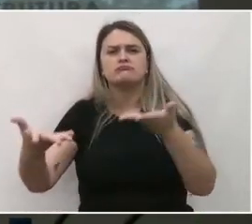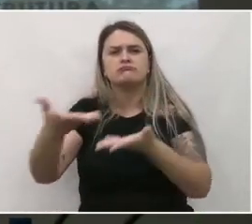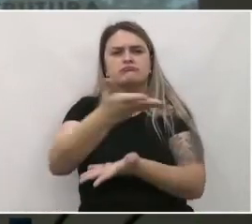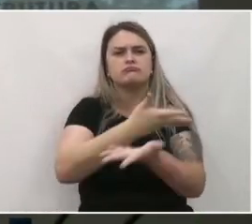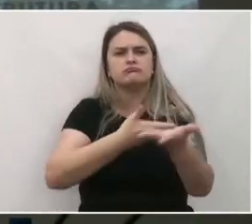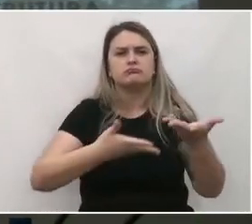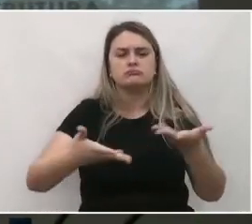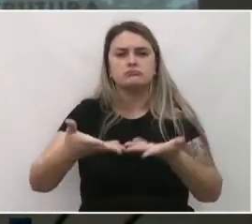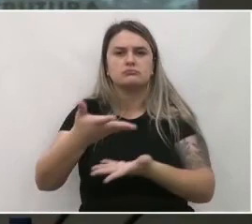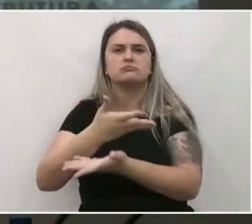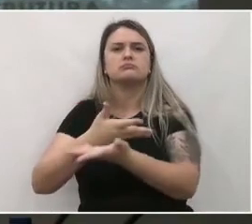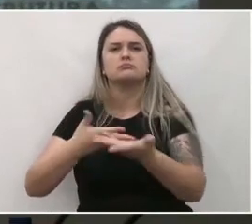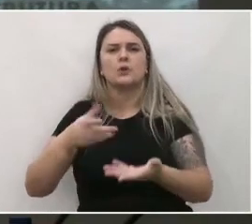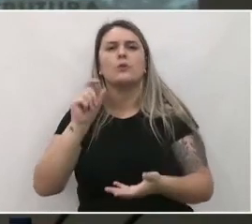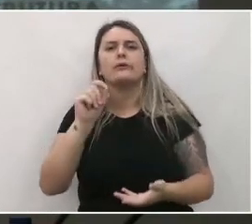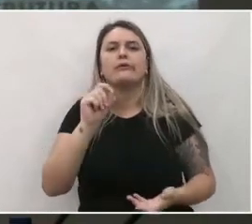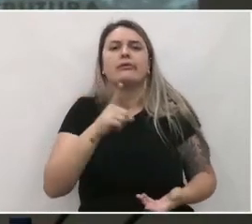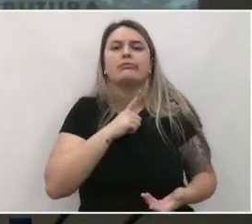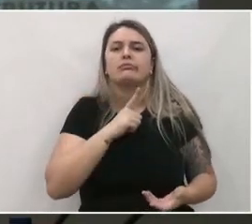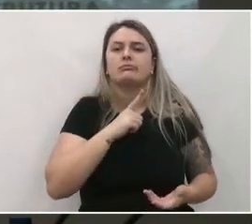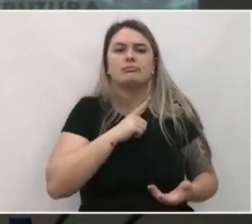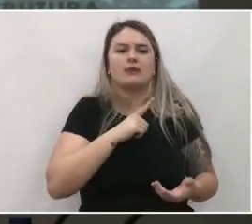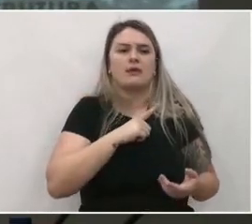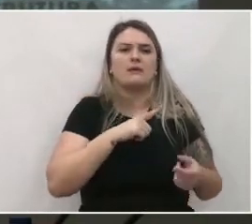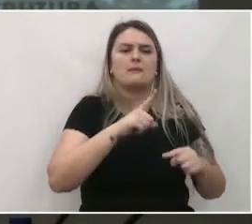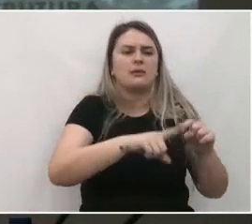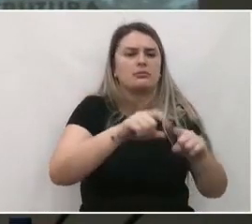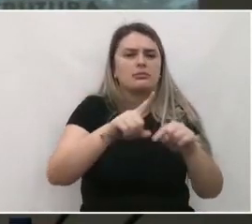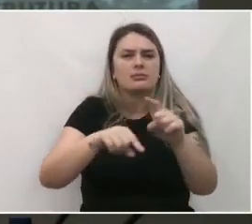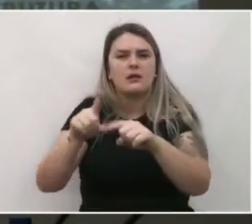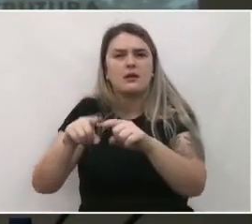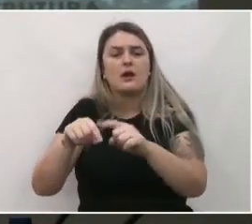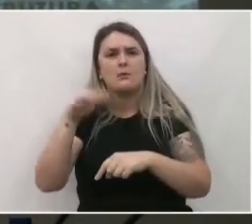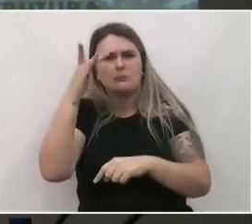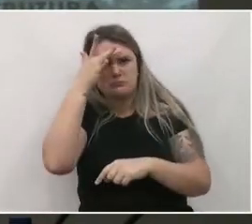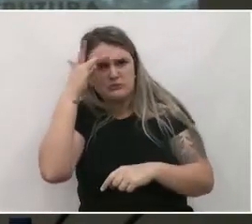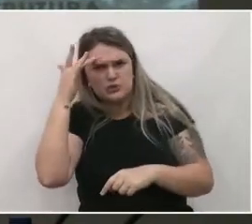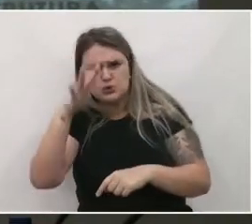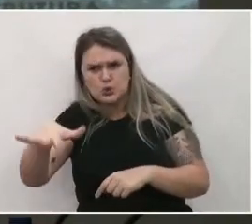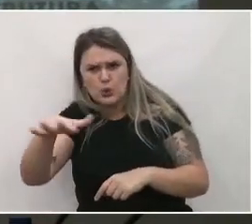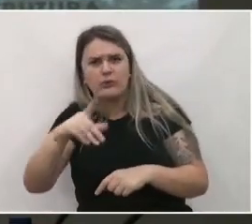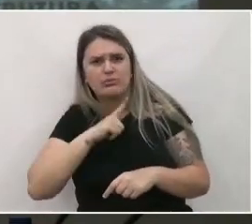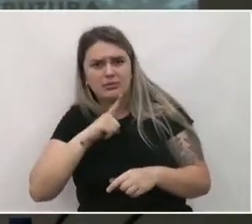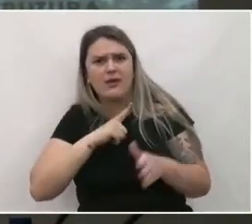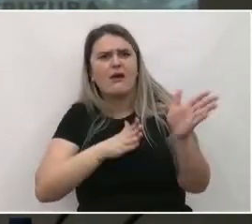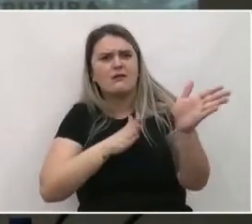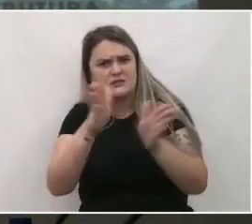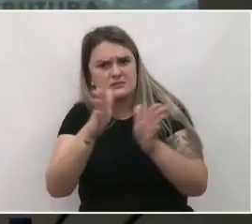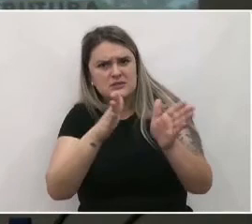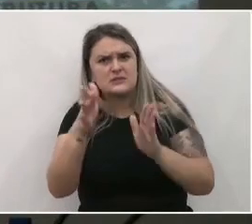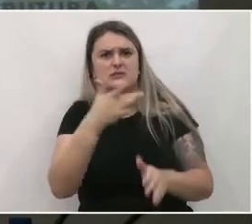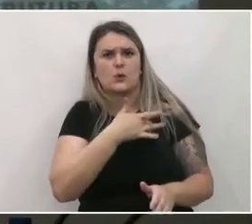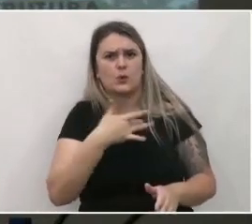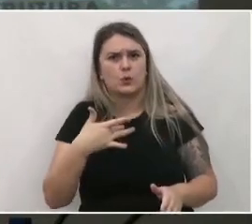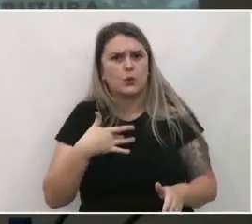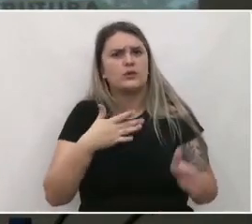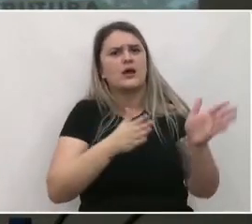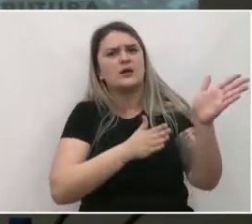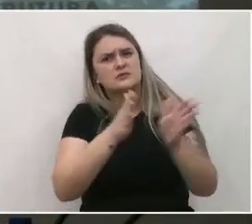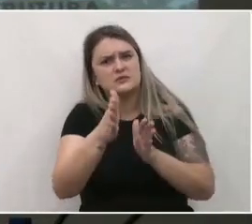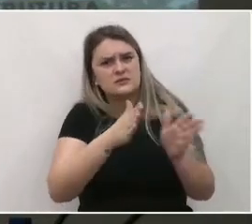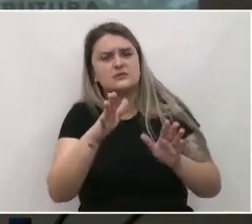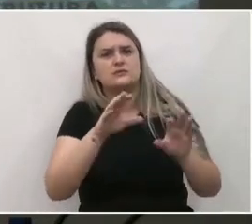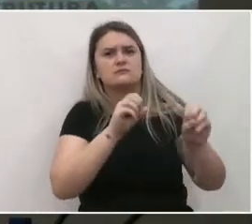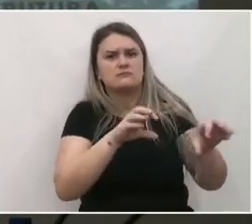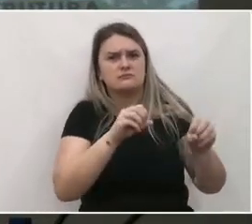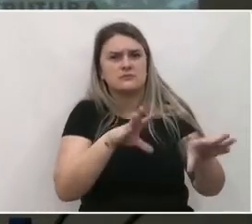equipamentos existentes, o acesso aos serviços de saúde, educação, serviços públicos